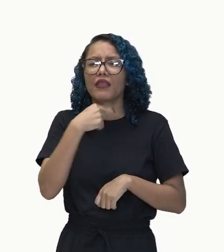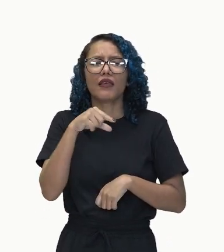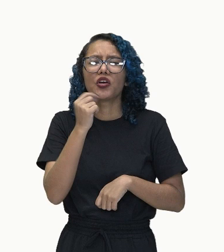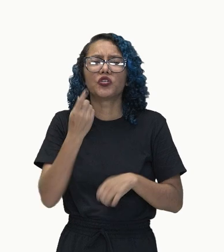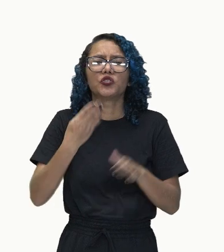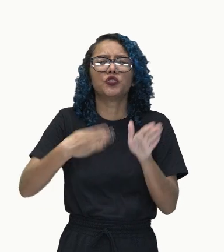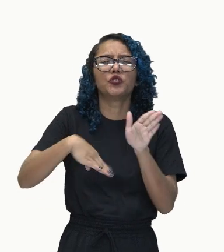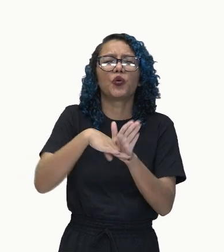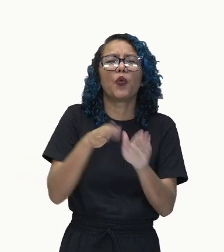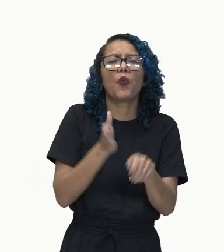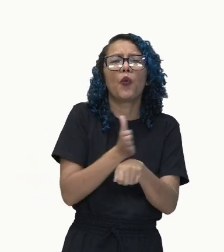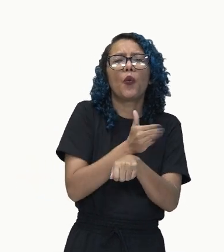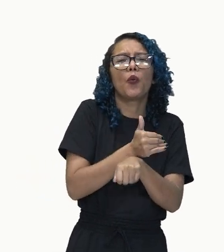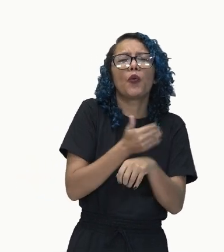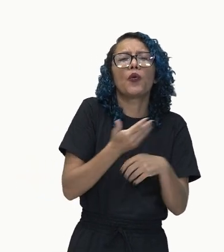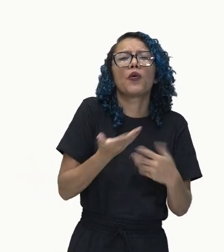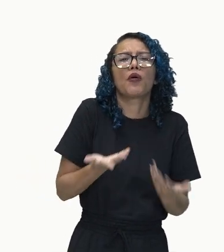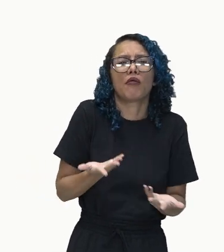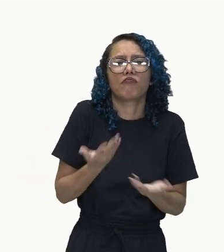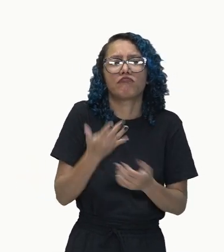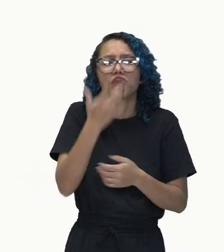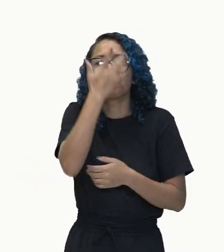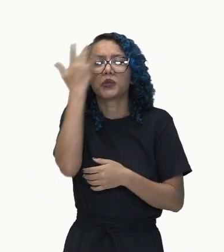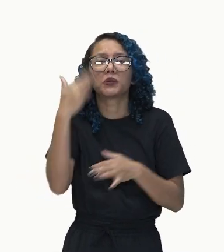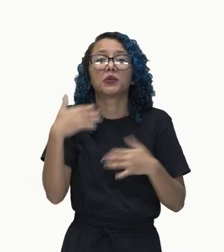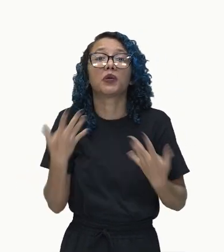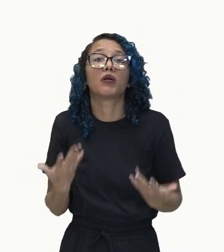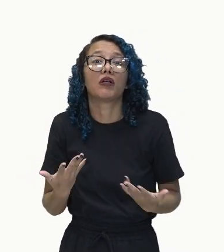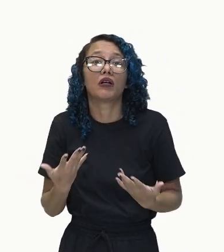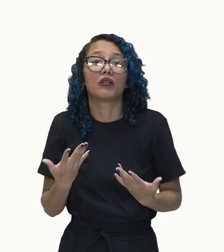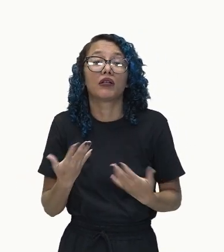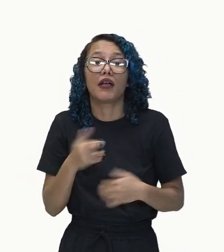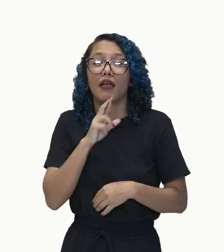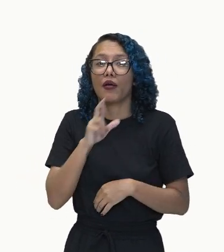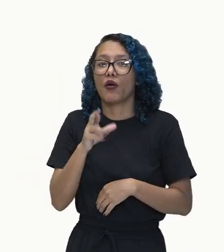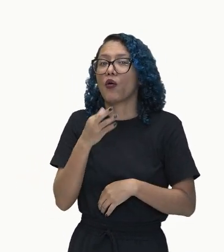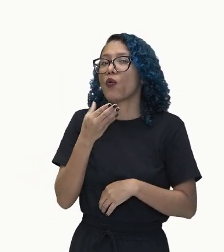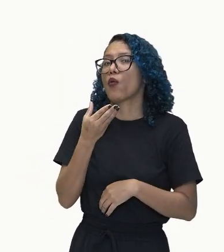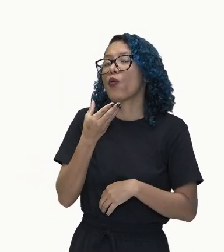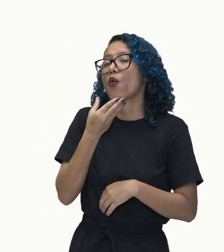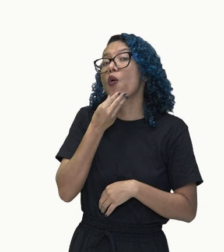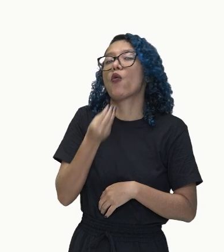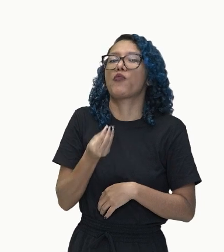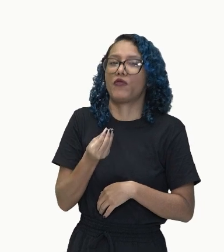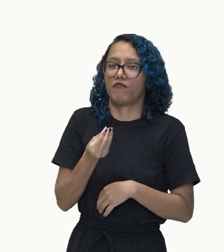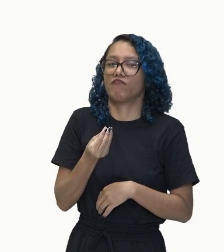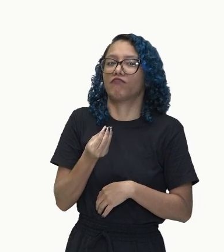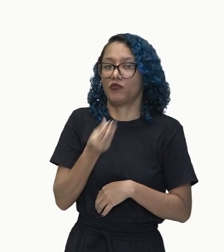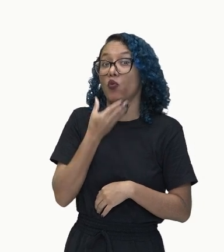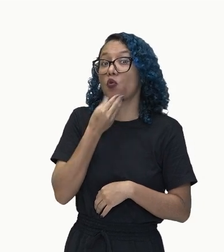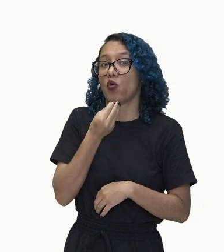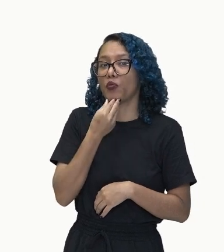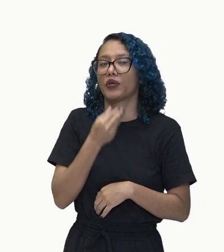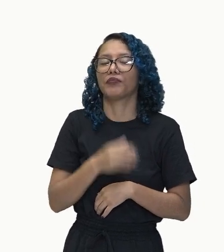cedo? Aí, você responde. O homem. O homem chegou cedo. Então, você já localizou